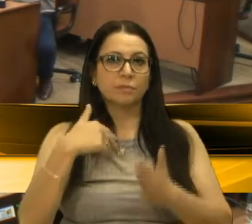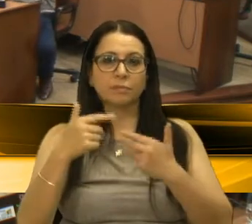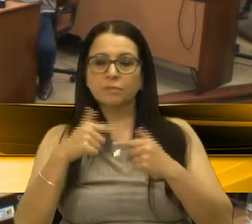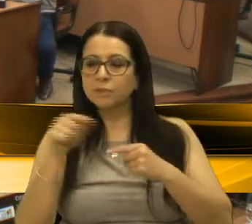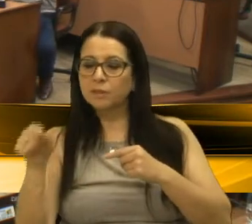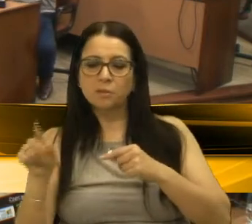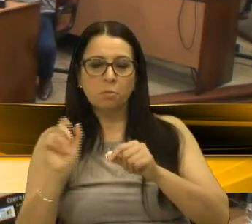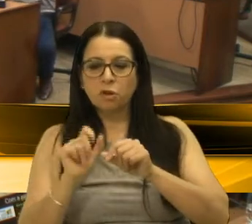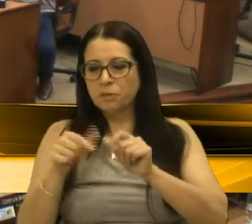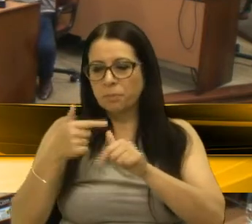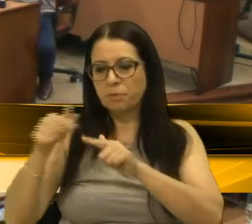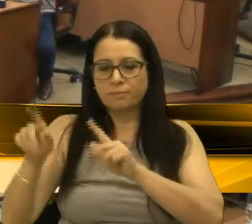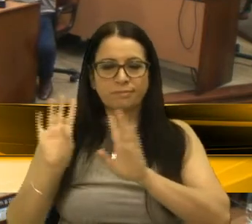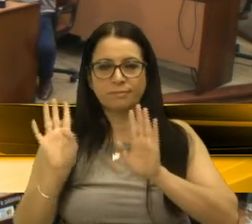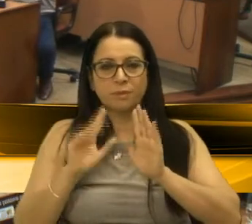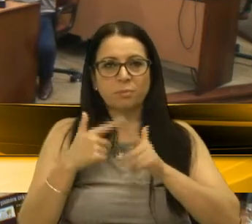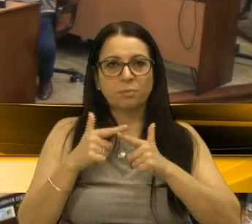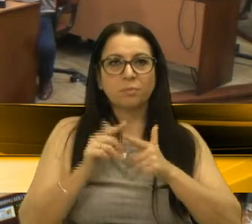viaduto.